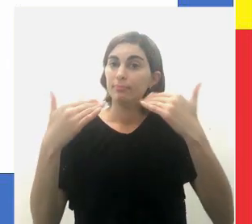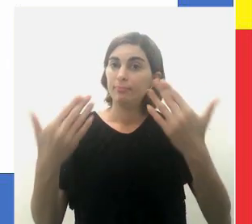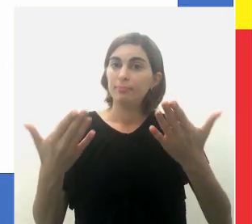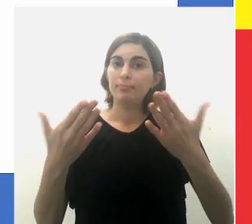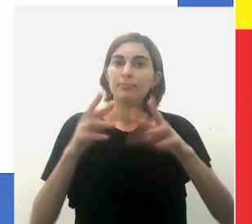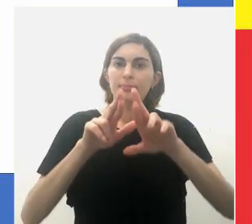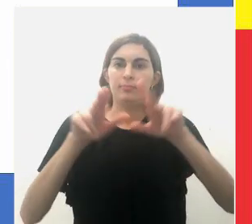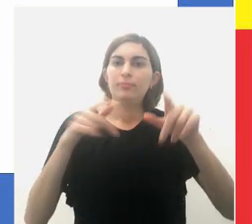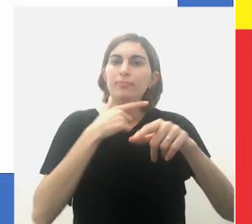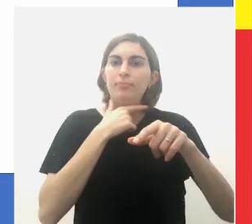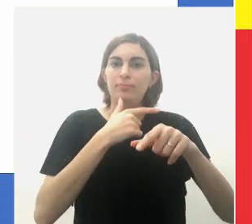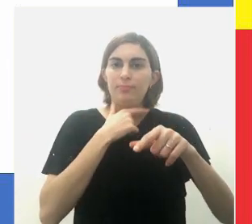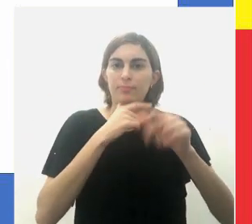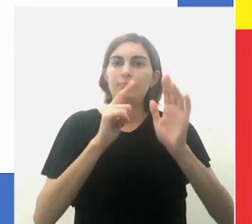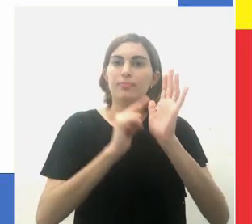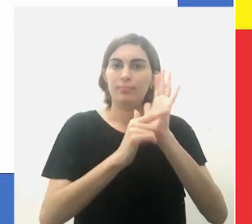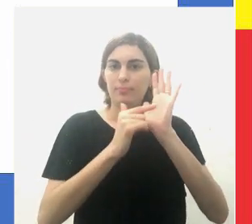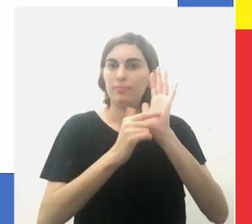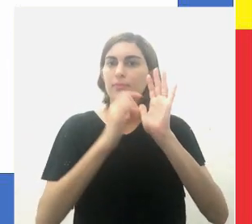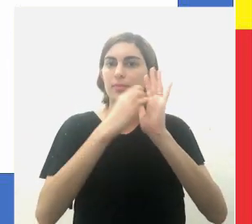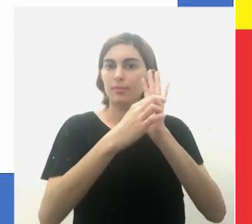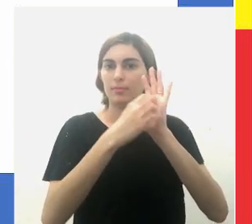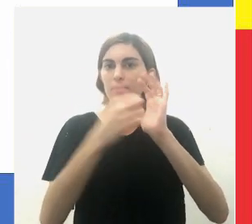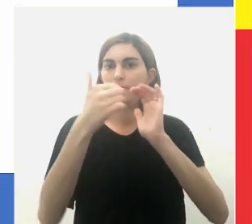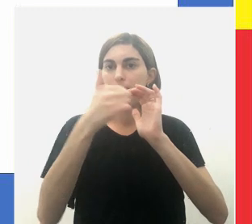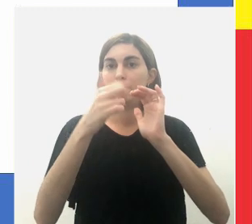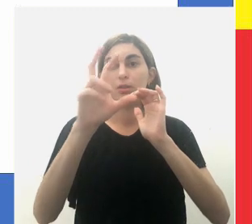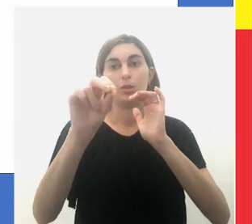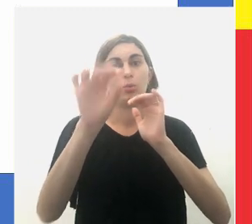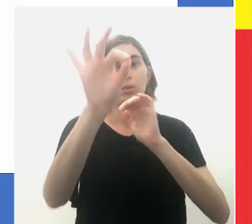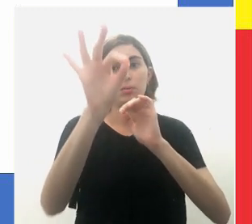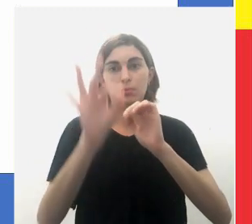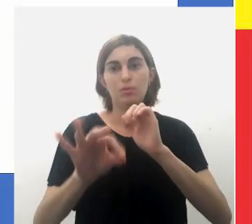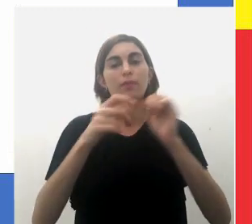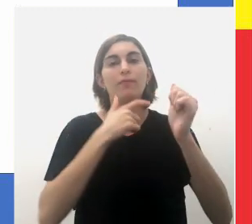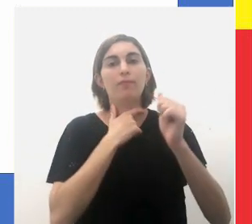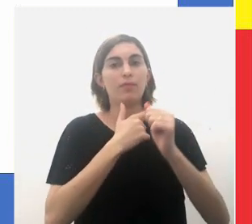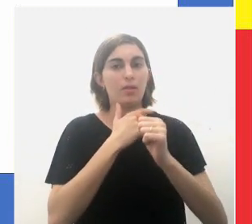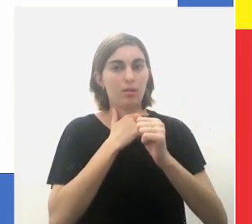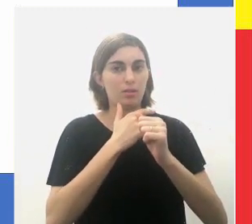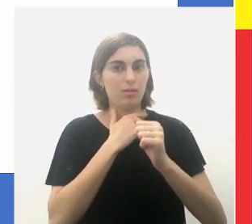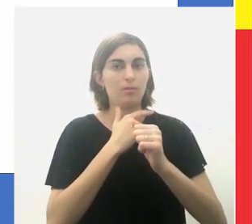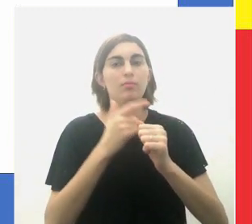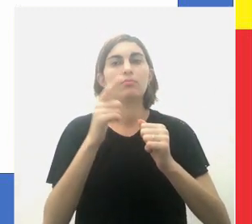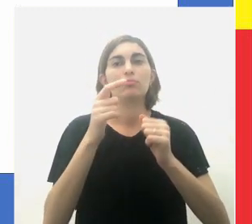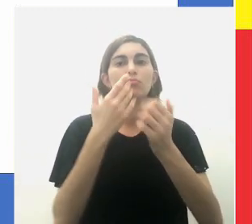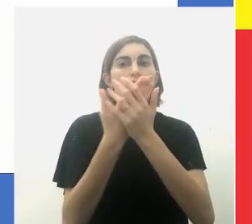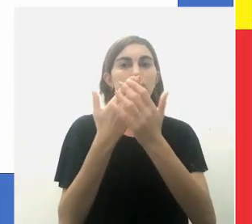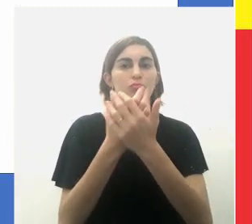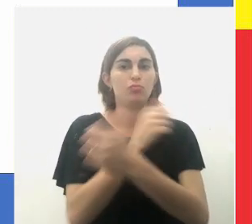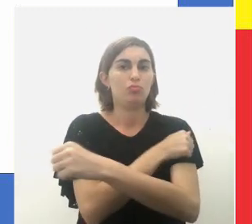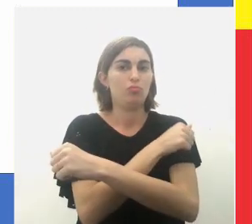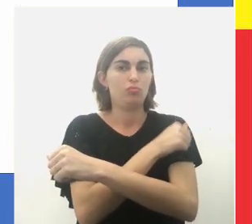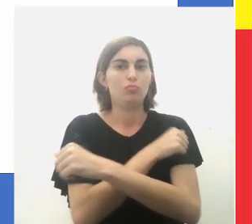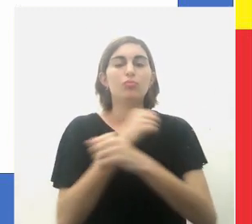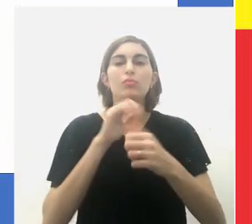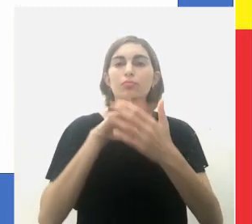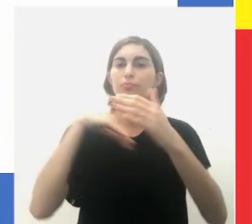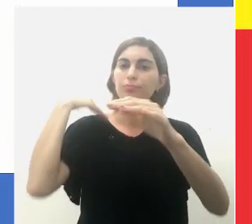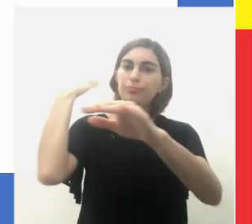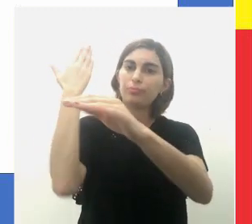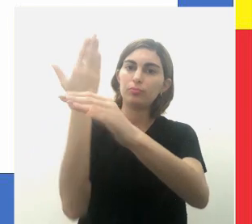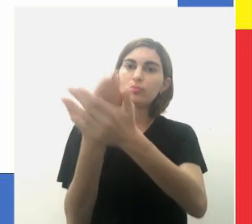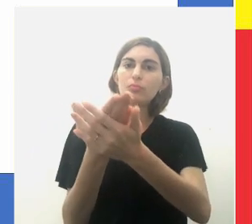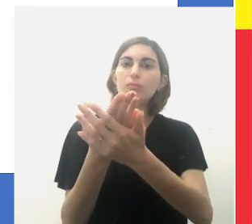As vagas de que trata o artigo primeiro são no mínimo 50% de vagas para estudante que tenha cursado